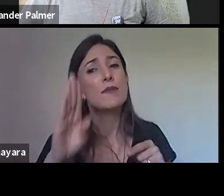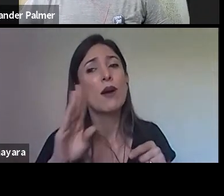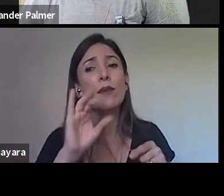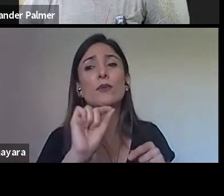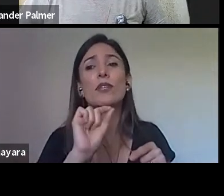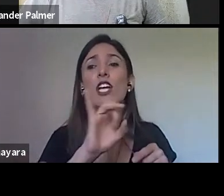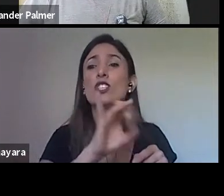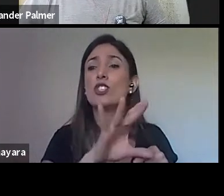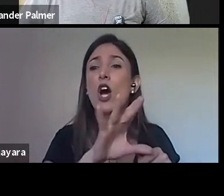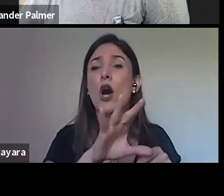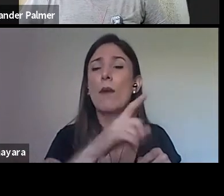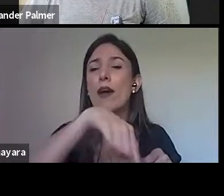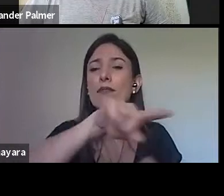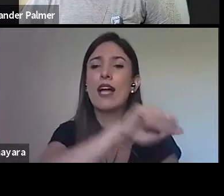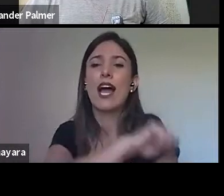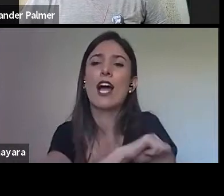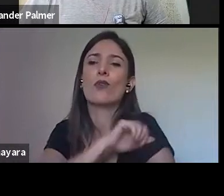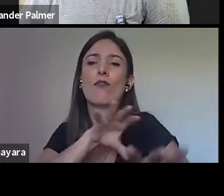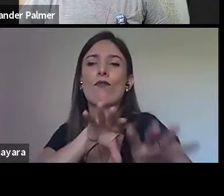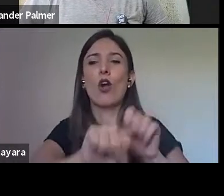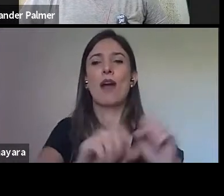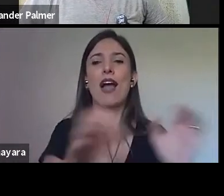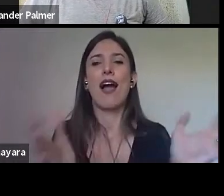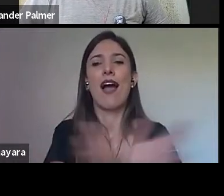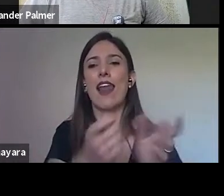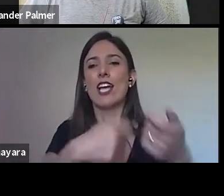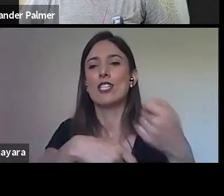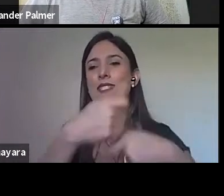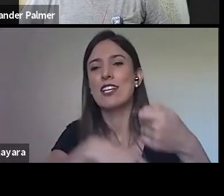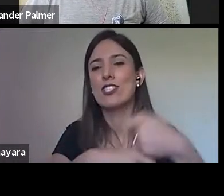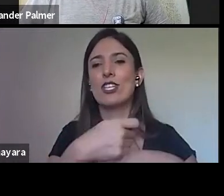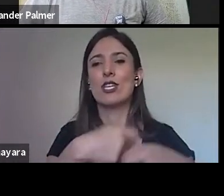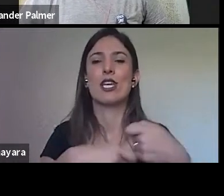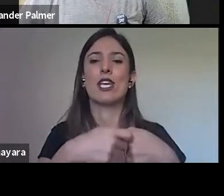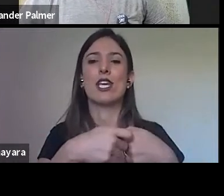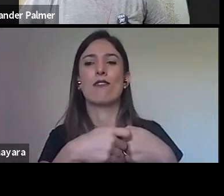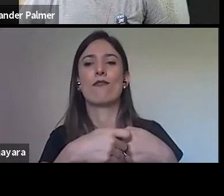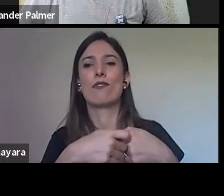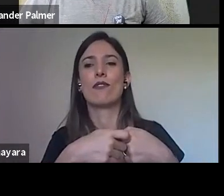administrativos, pessoas que possam, pós, por exemplo,